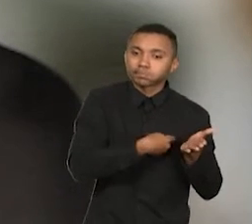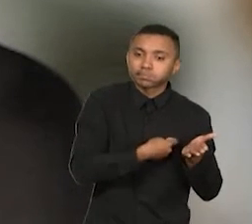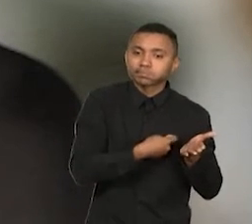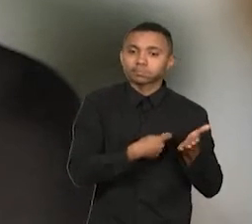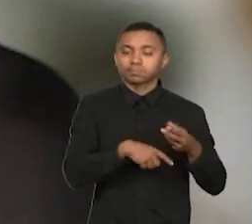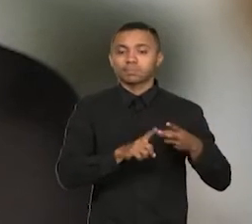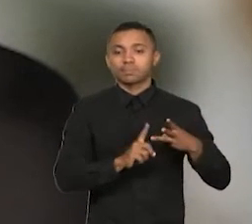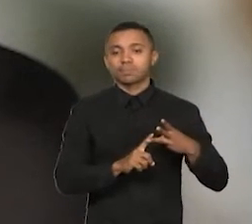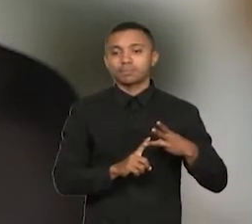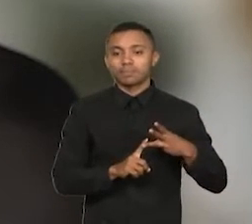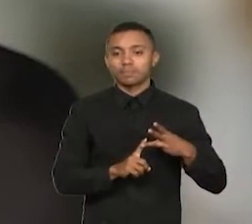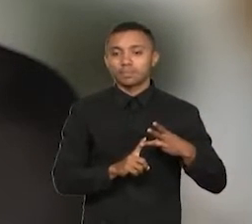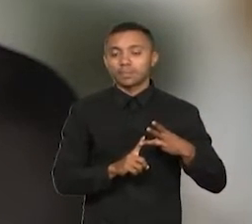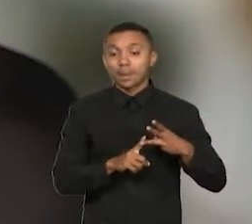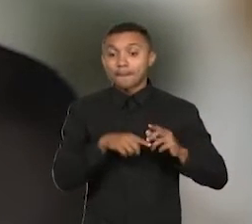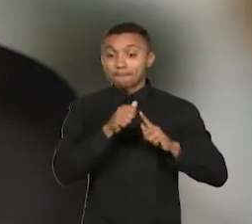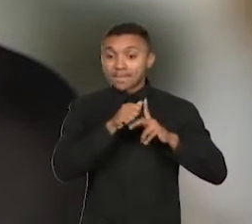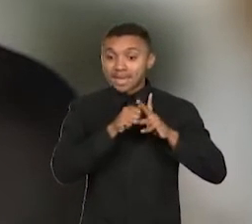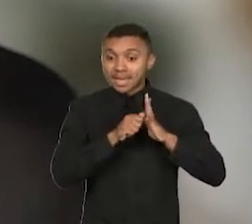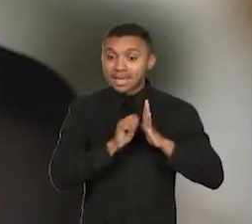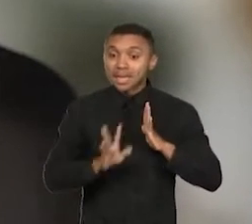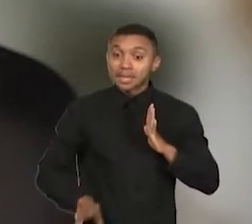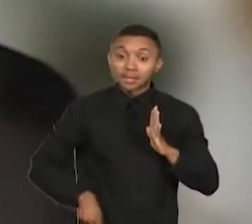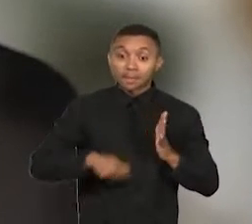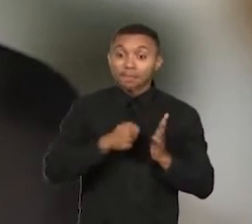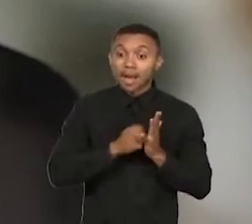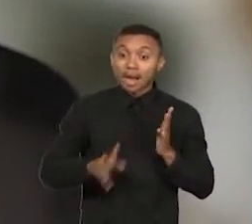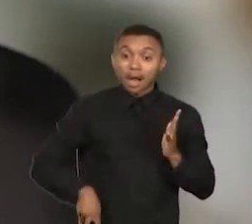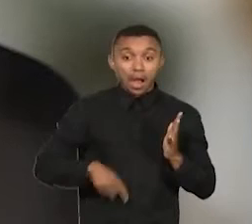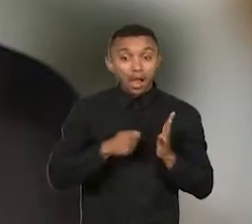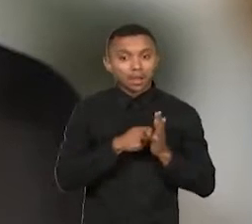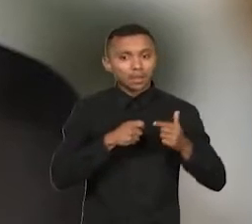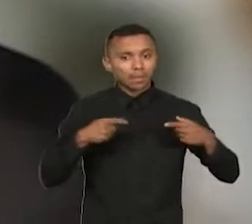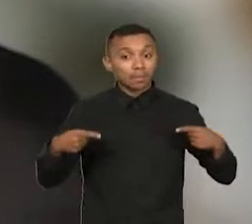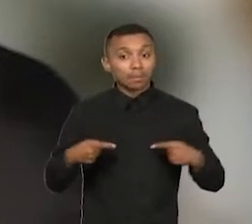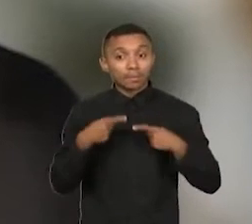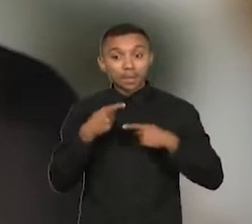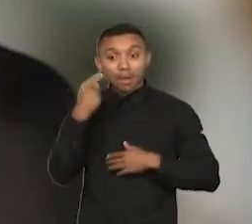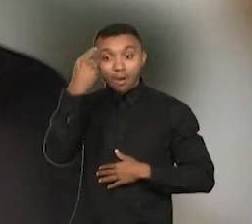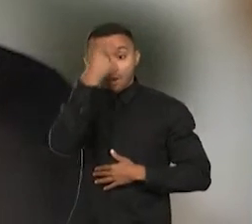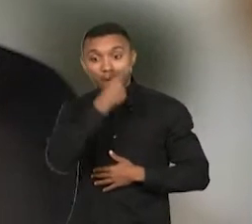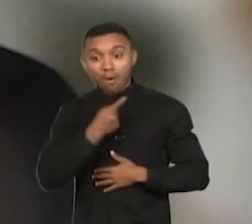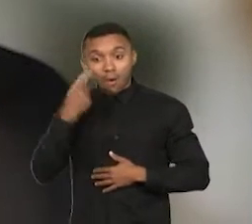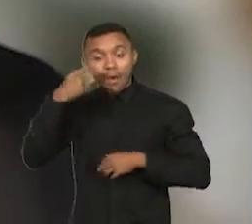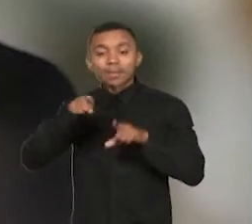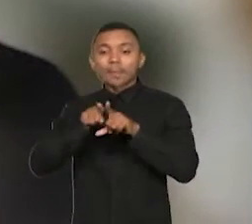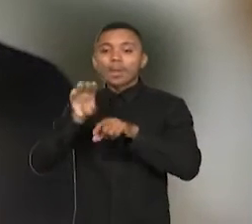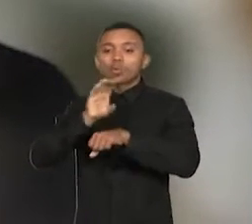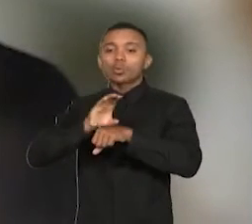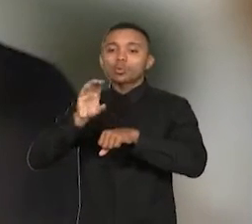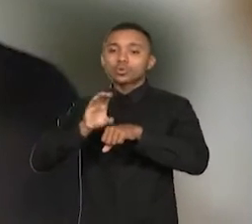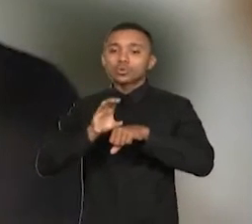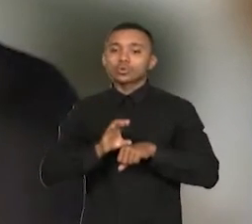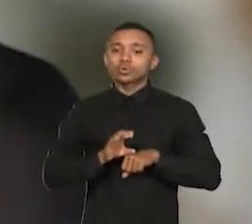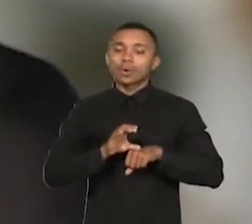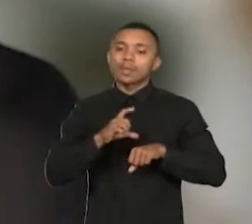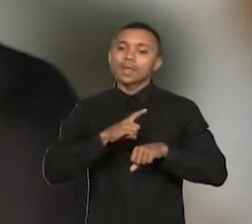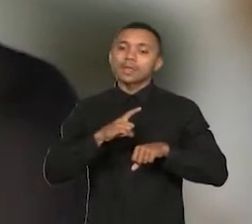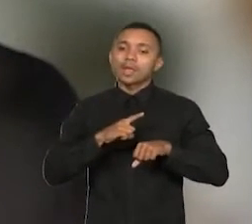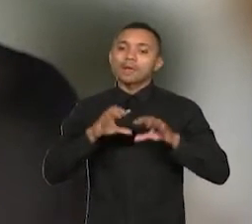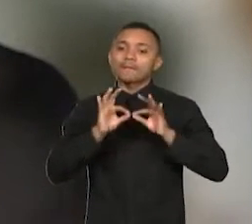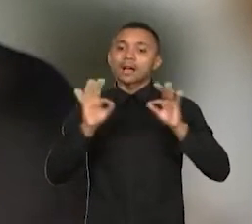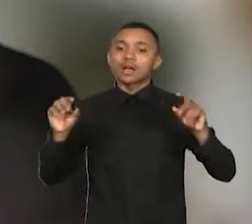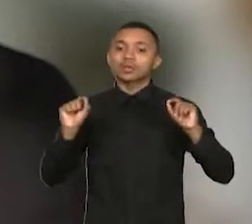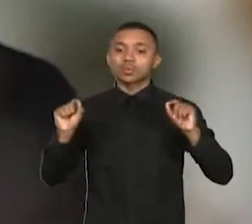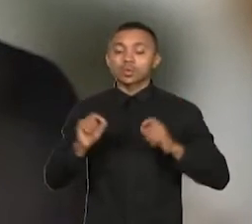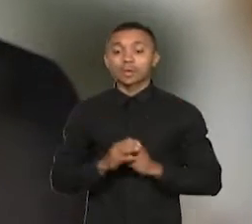pagamento do salário compatível com a Constituição que determina que seja efetuado o